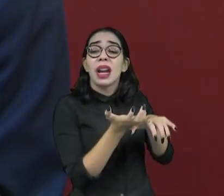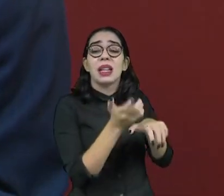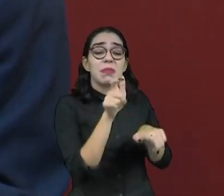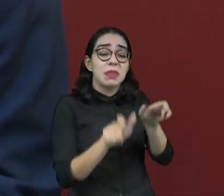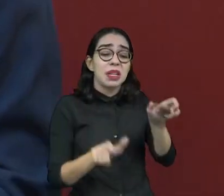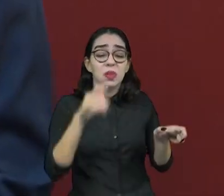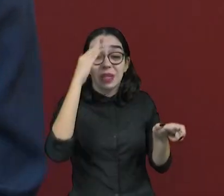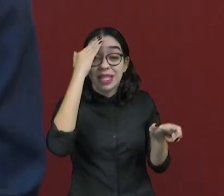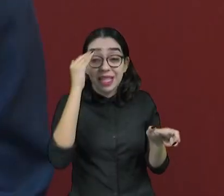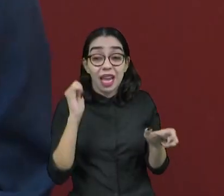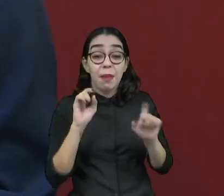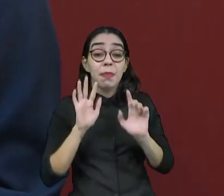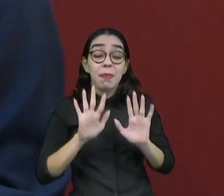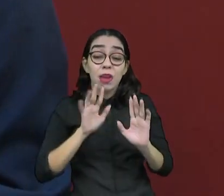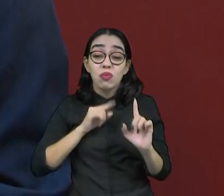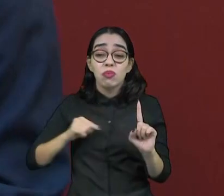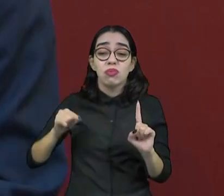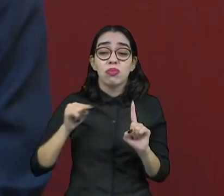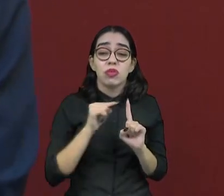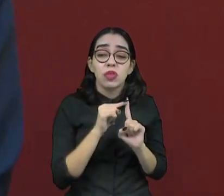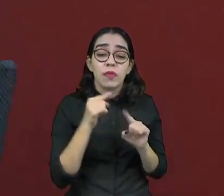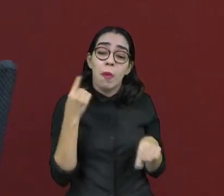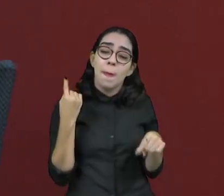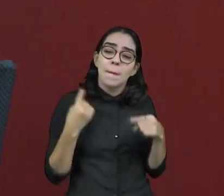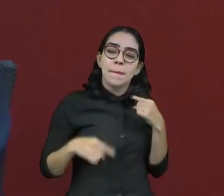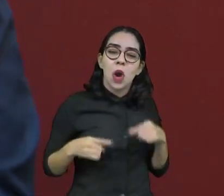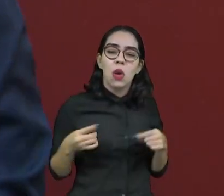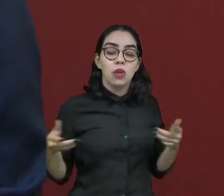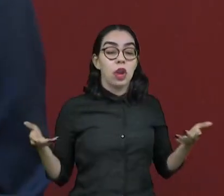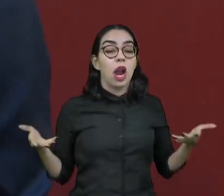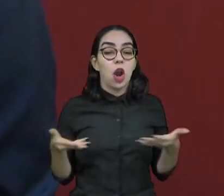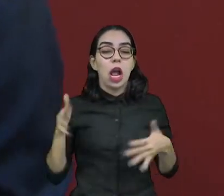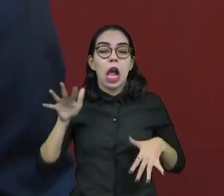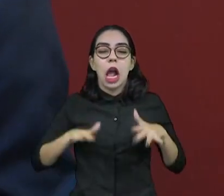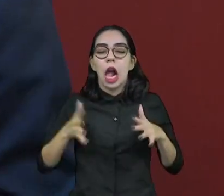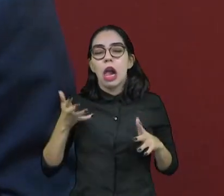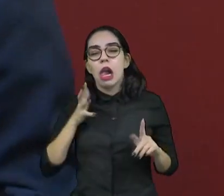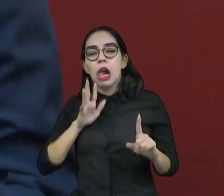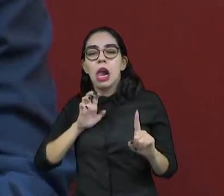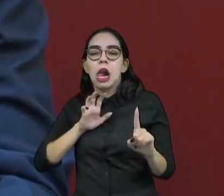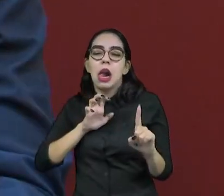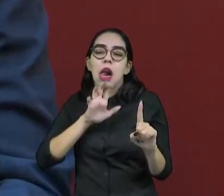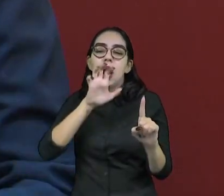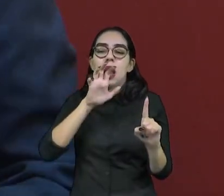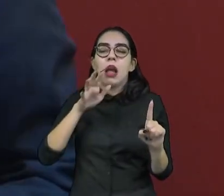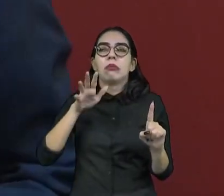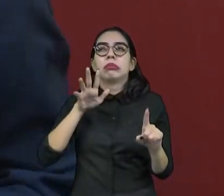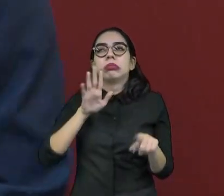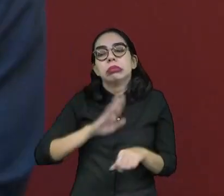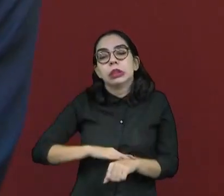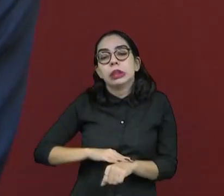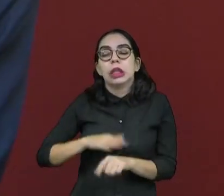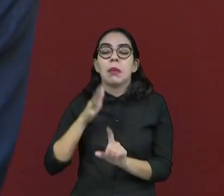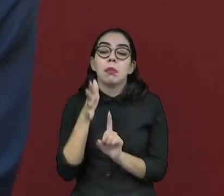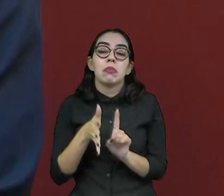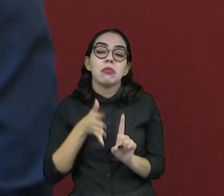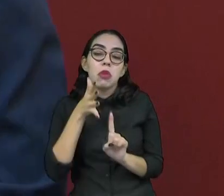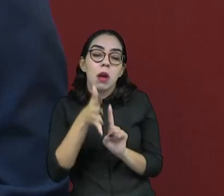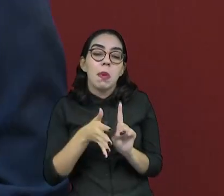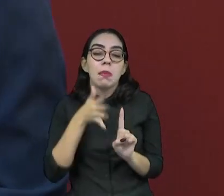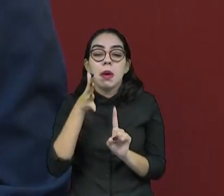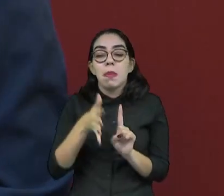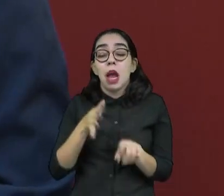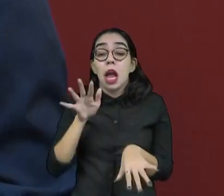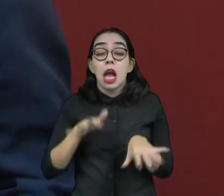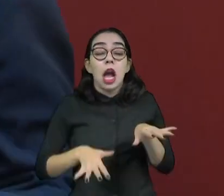interesse político ali vale mais, né? Às vezes, mesmo que no final não deem nada, ele garantiu aquele espaço de discurso que atende a um eleitor que está mais